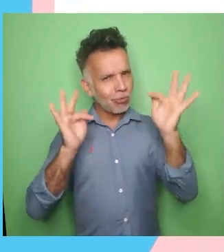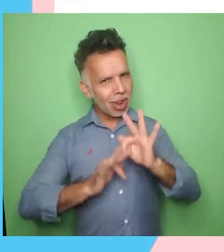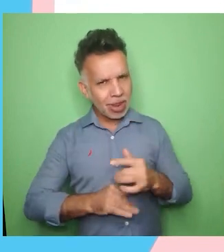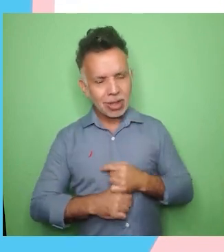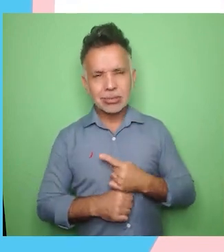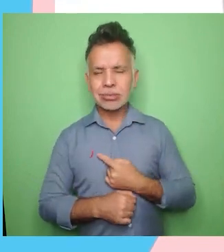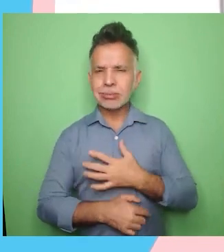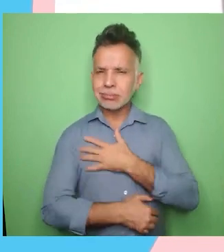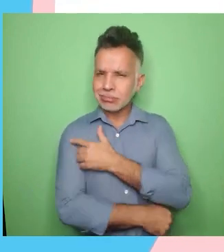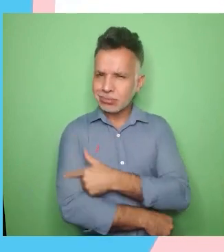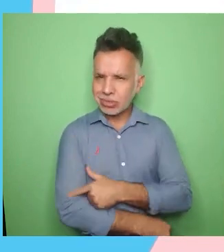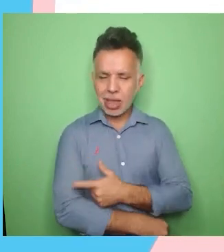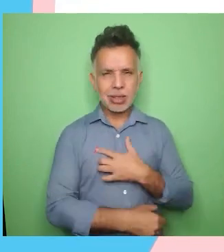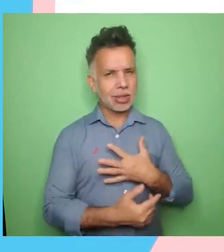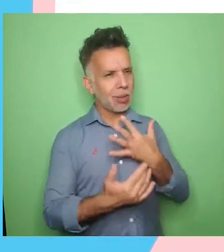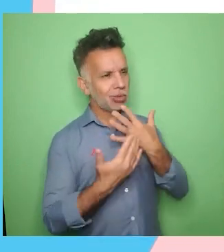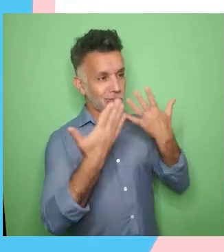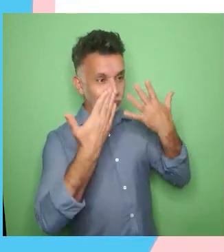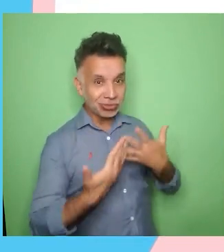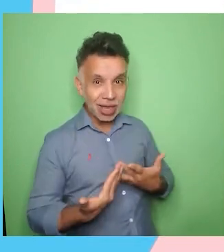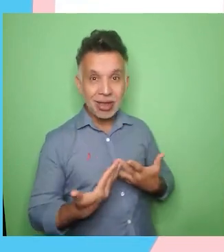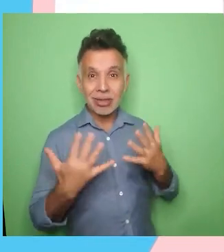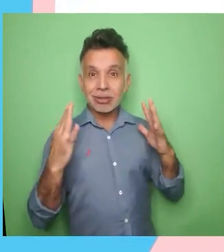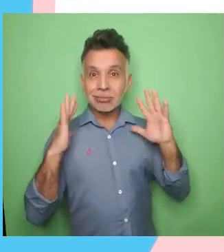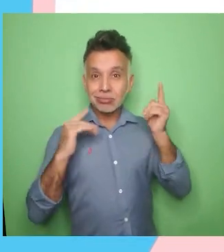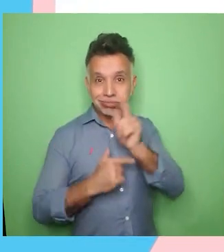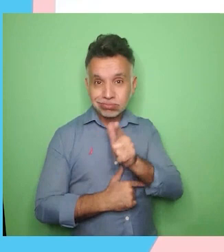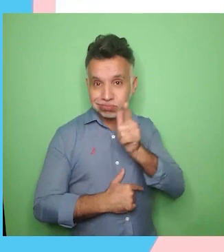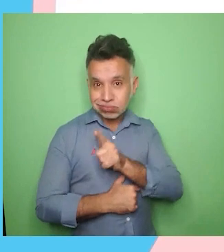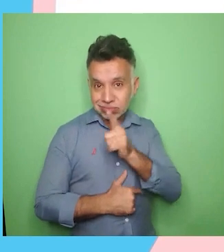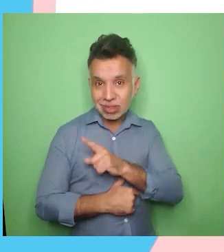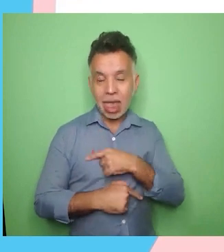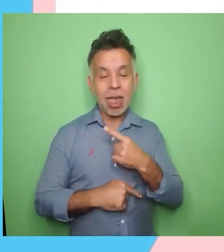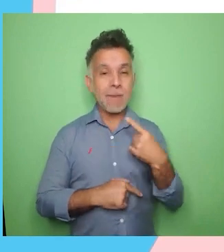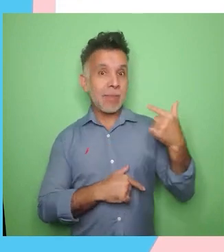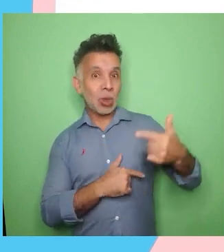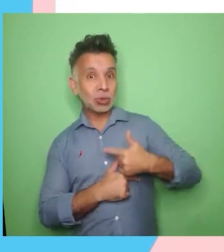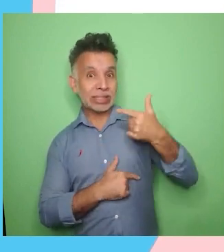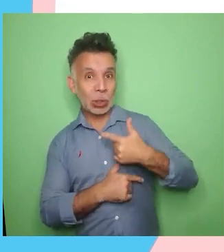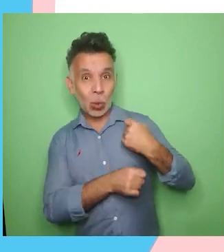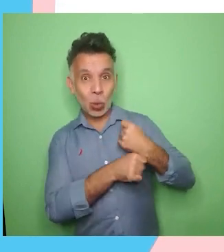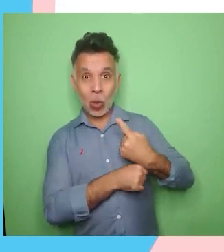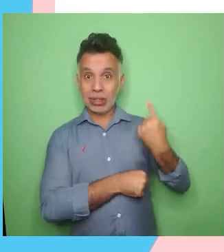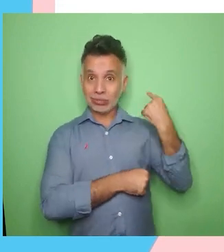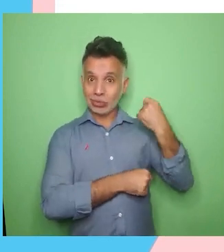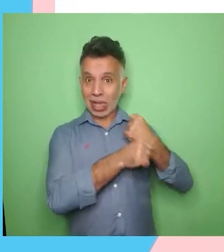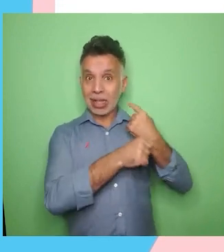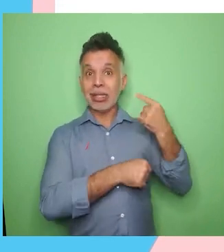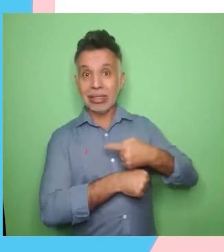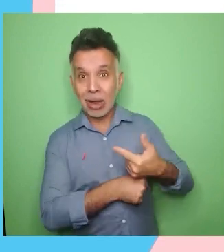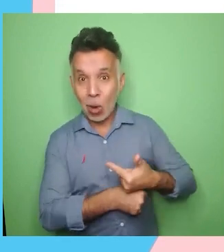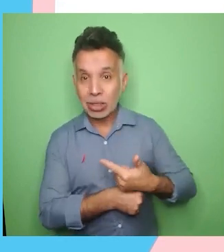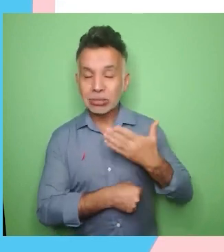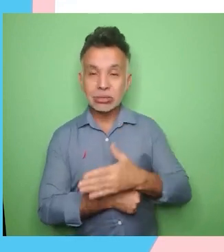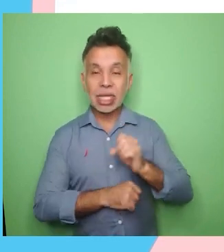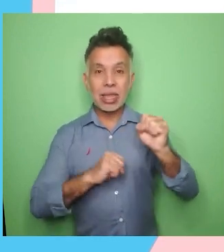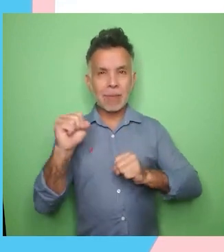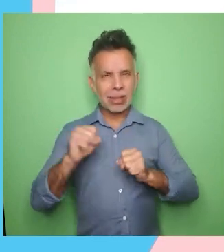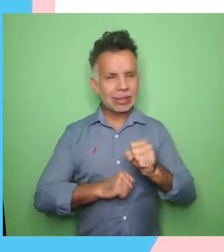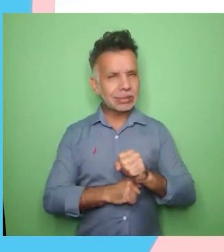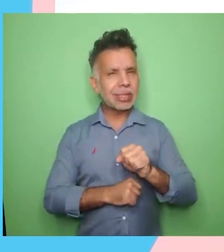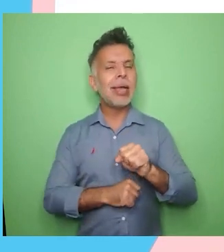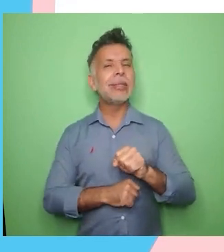consecutivo no ranking Great Place to Work, nas empresas de grande porte para as mulheres trabalharem. Nós trabalhamos para